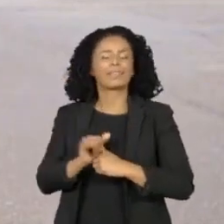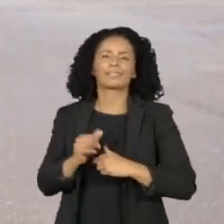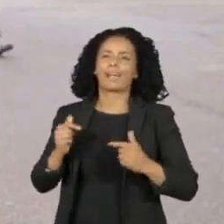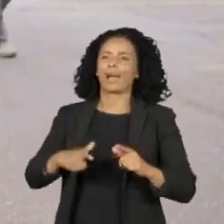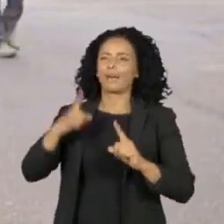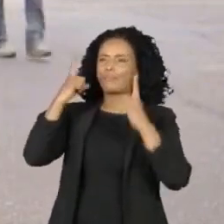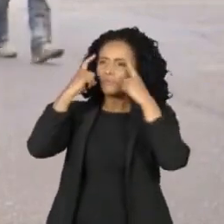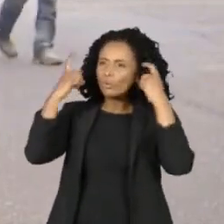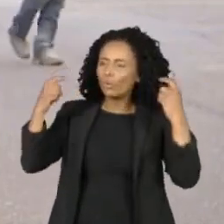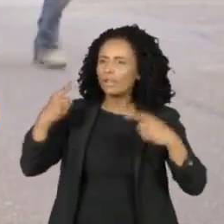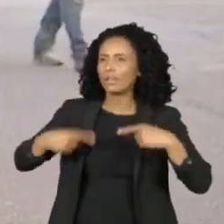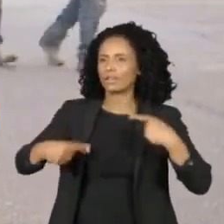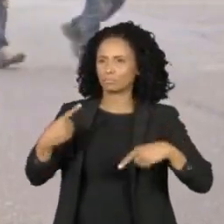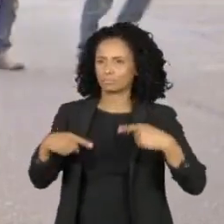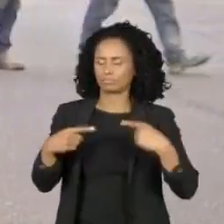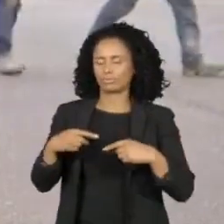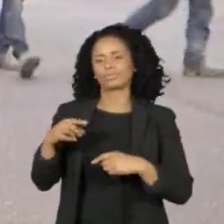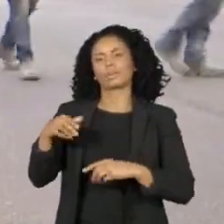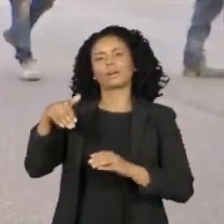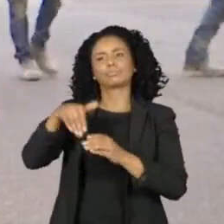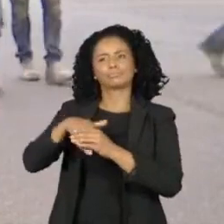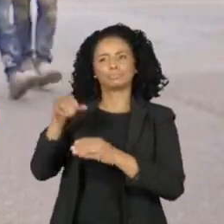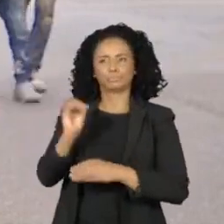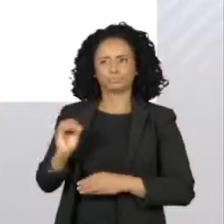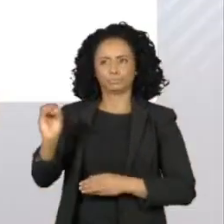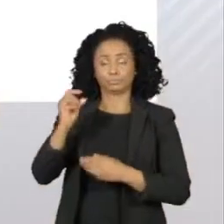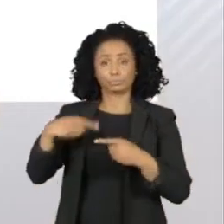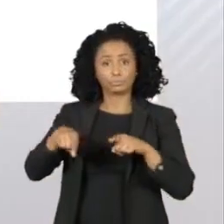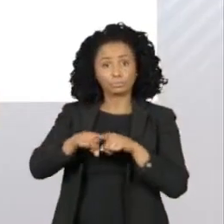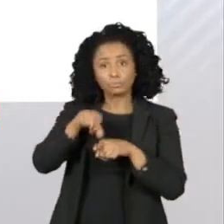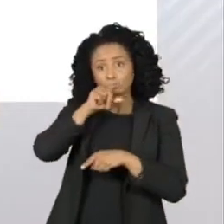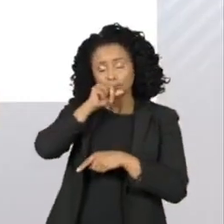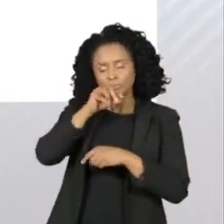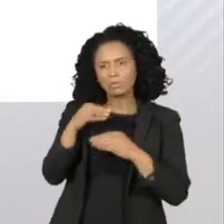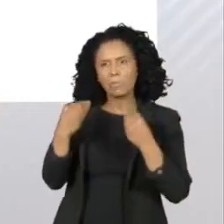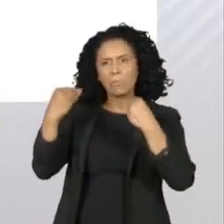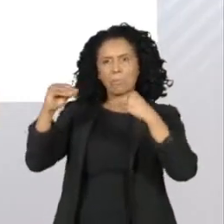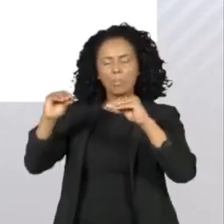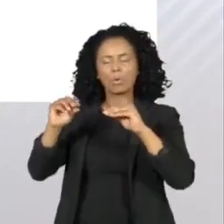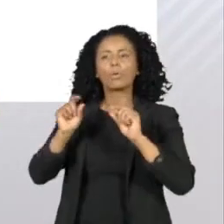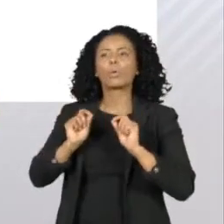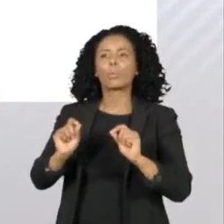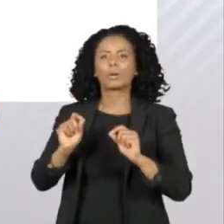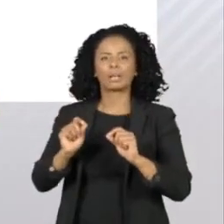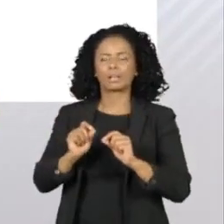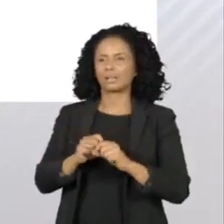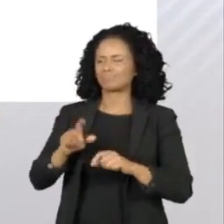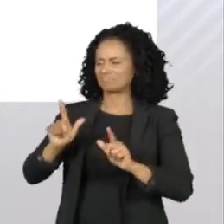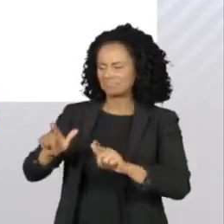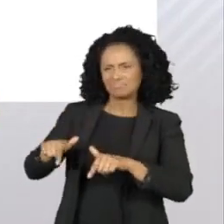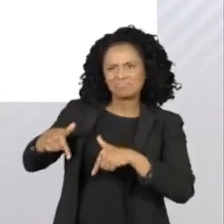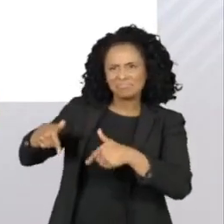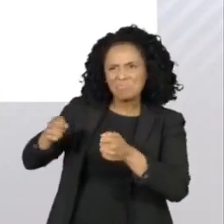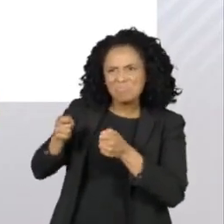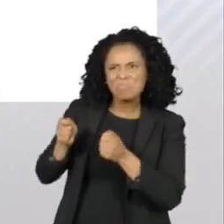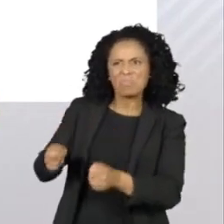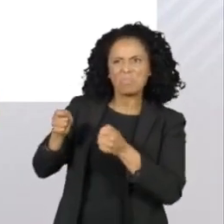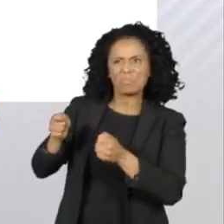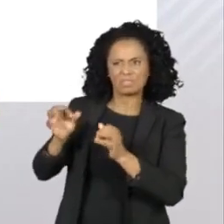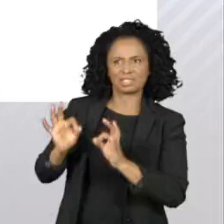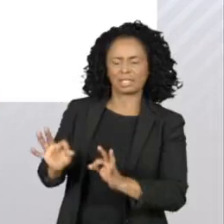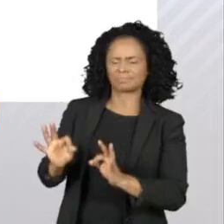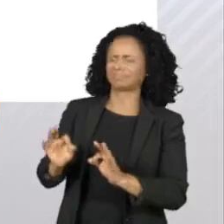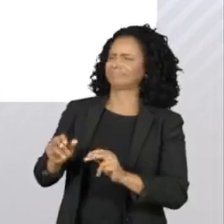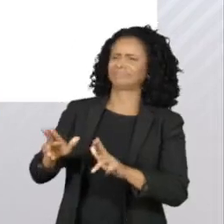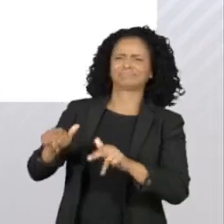eleições de outubro. Pelo Twitter, Bolsonaro disse que uma ação autoritária nunca é assim chamada pelo seu autor. Pelo